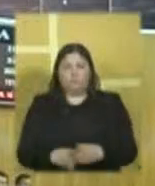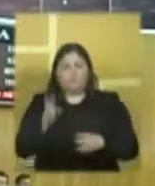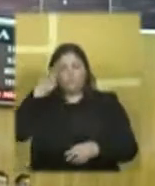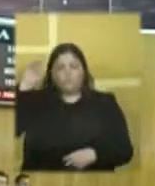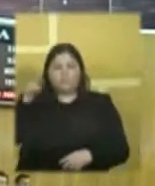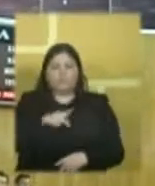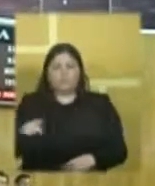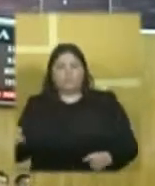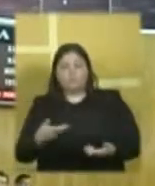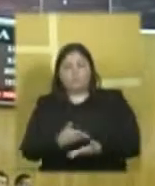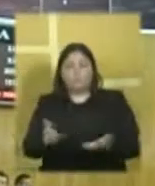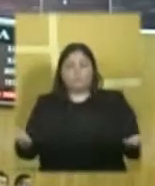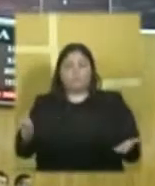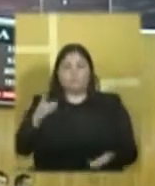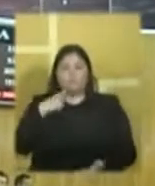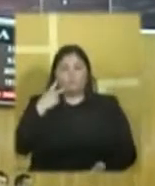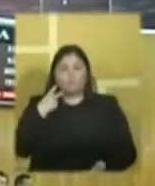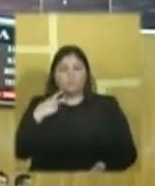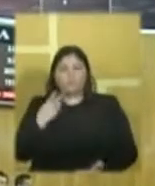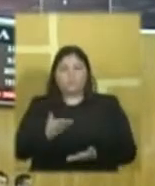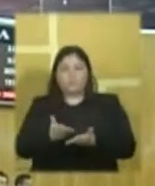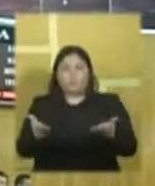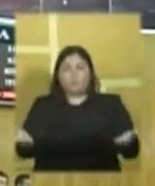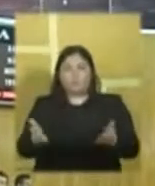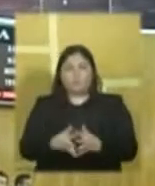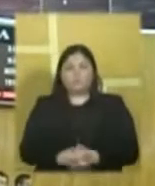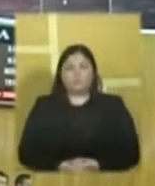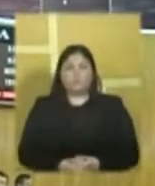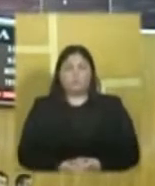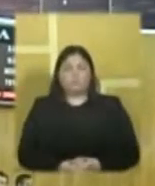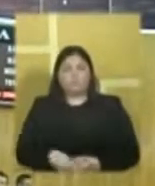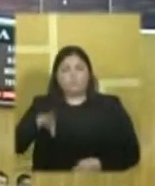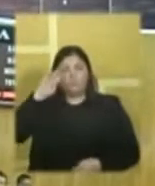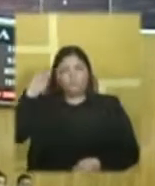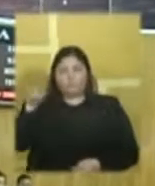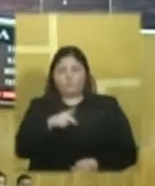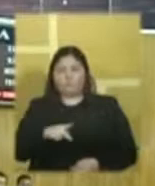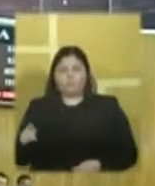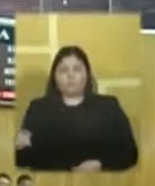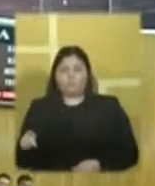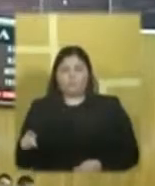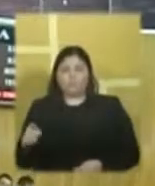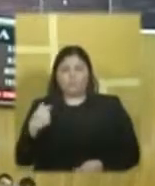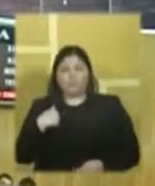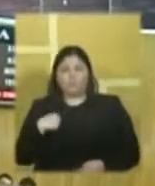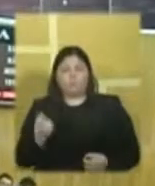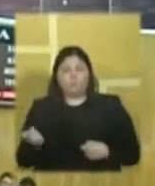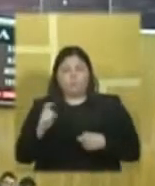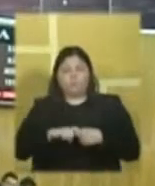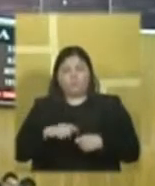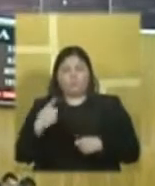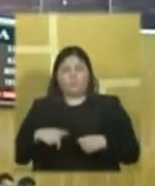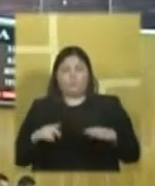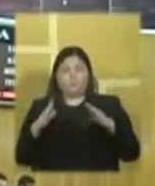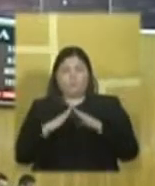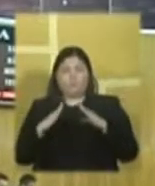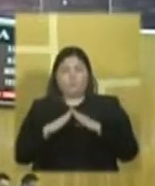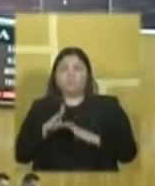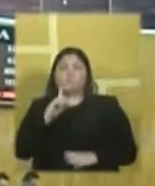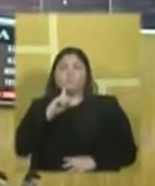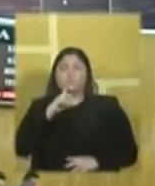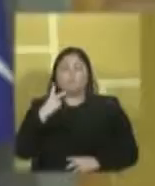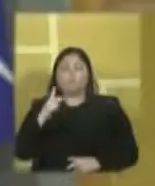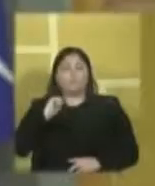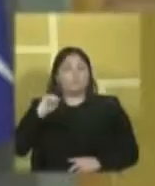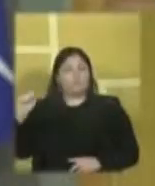Senhor presidente, senhores vereadores, senhoras e senhores. Senhor presidente, eu voltei a essa casa no dia